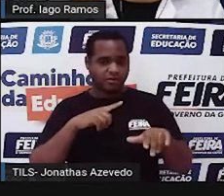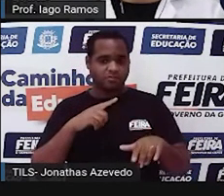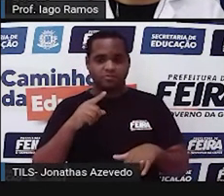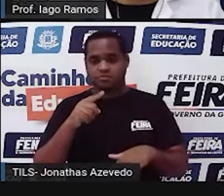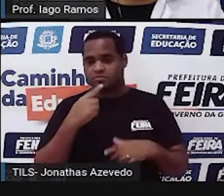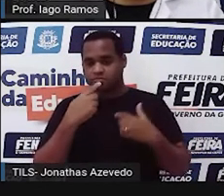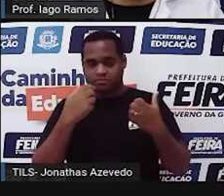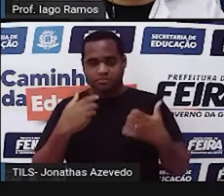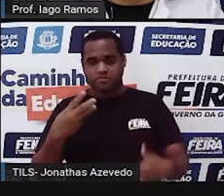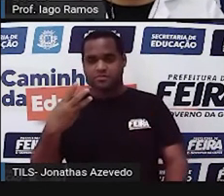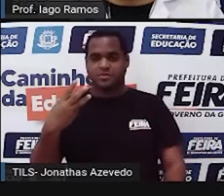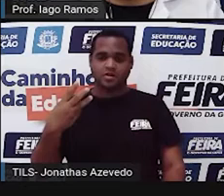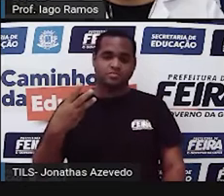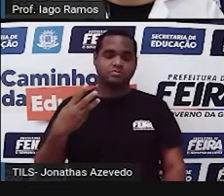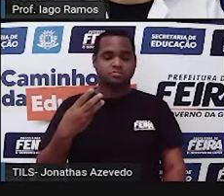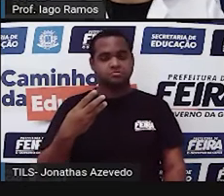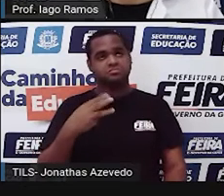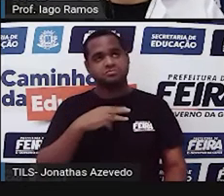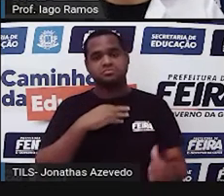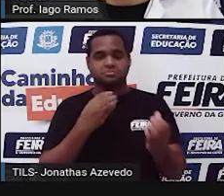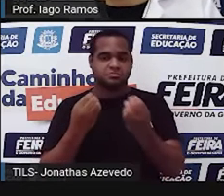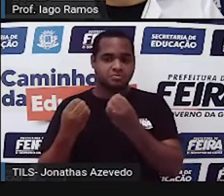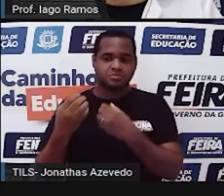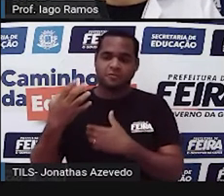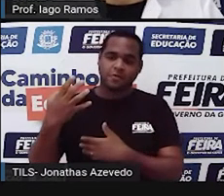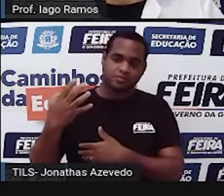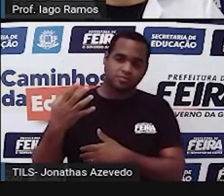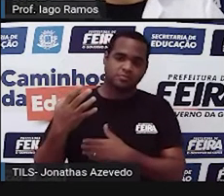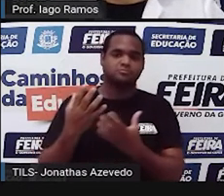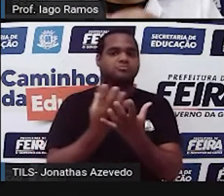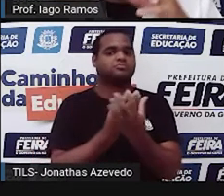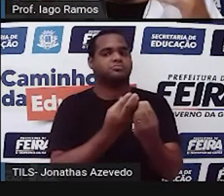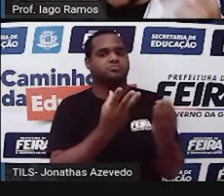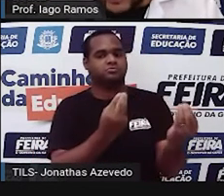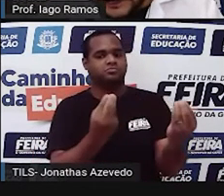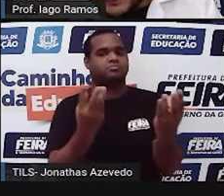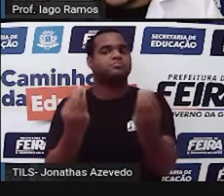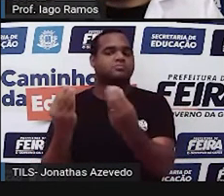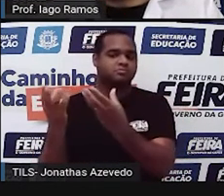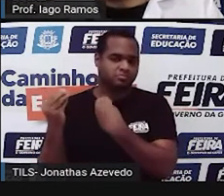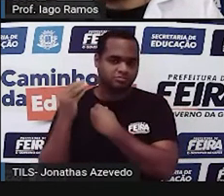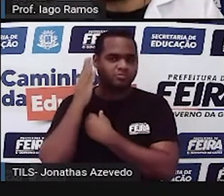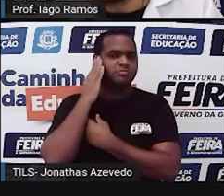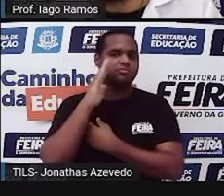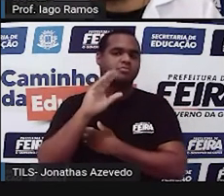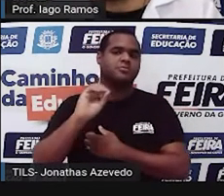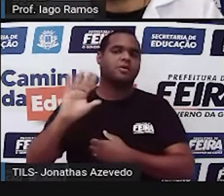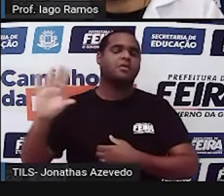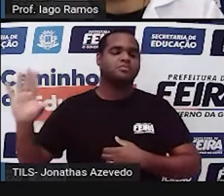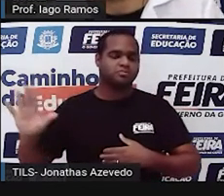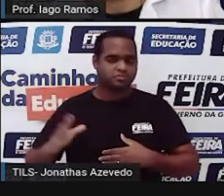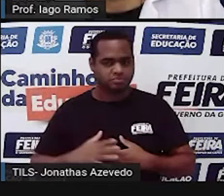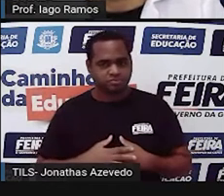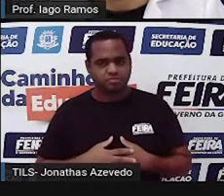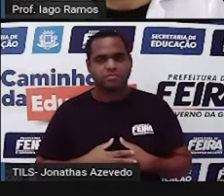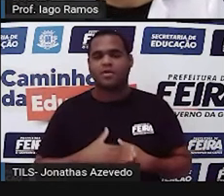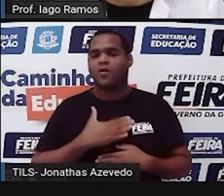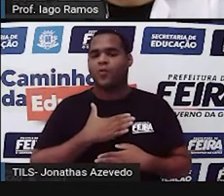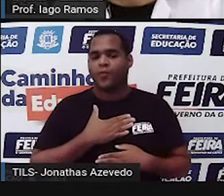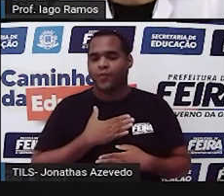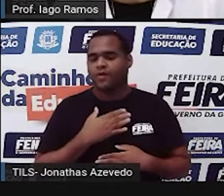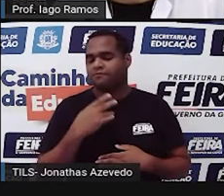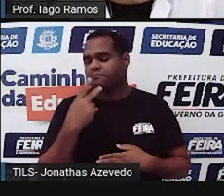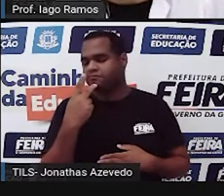3 para a maioria das coisas? Ou 4 para bastante coisa, né? Então eu gostaria aí